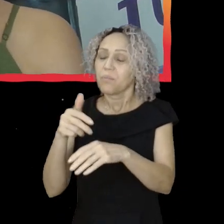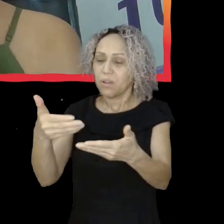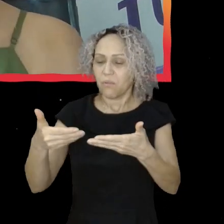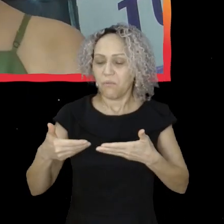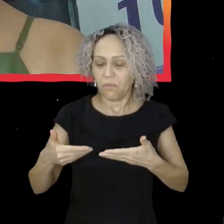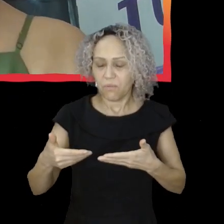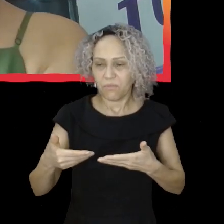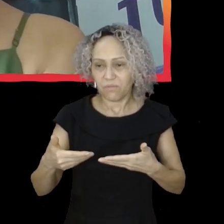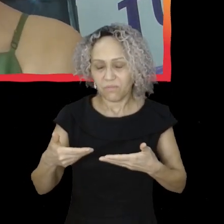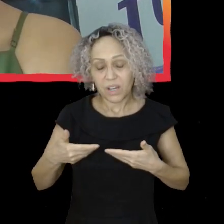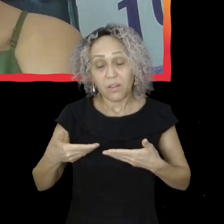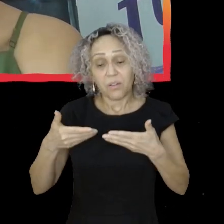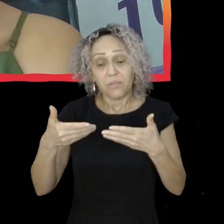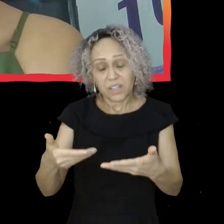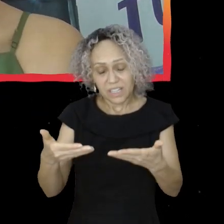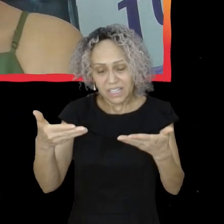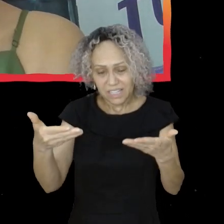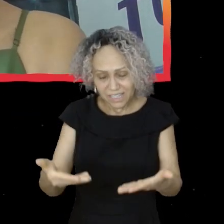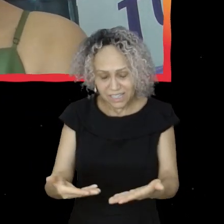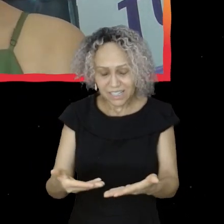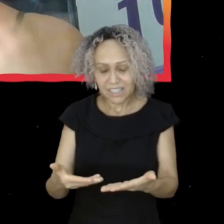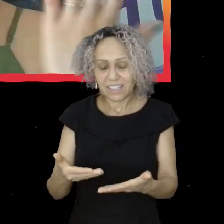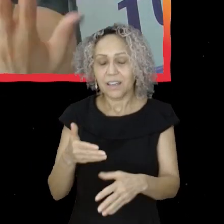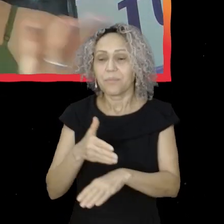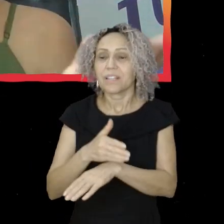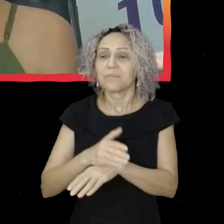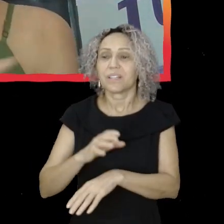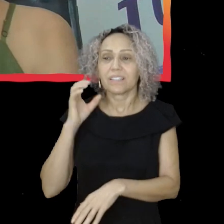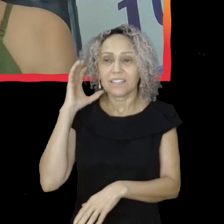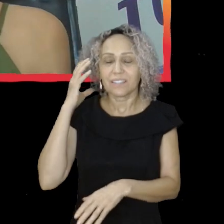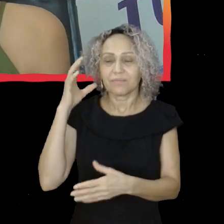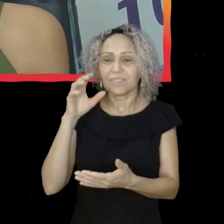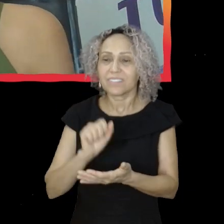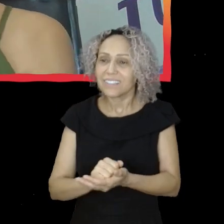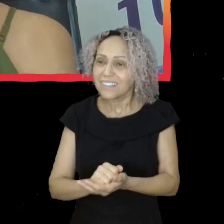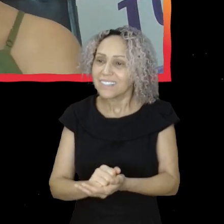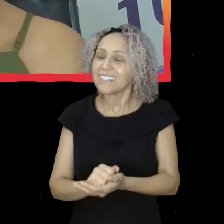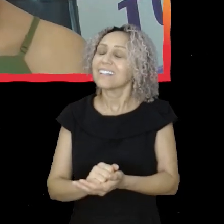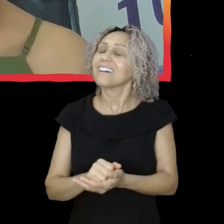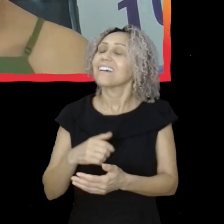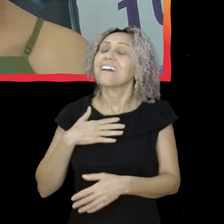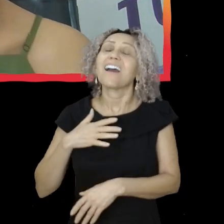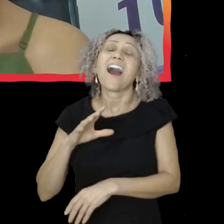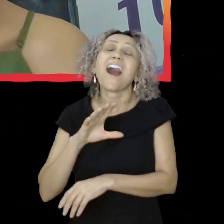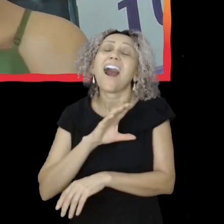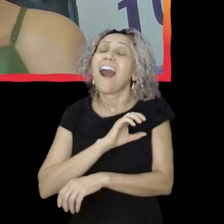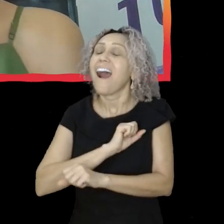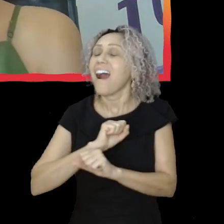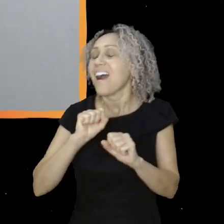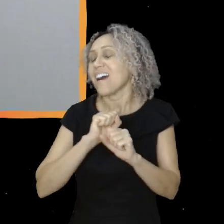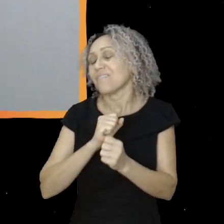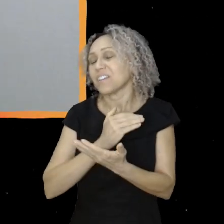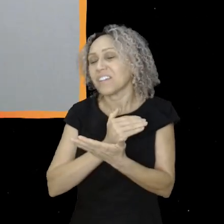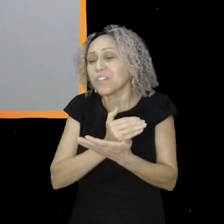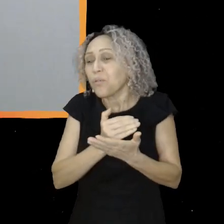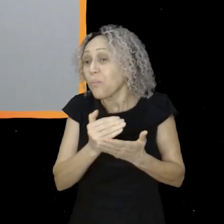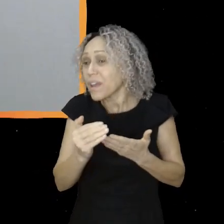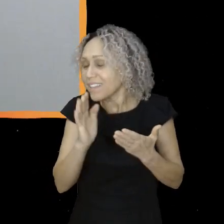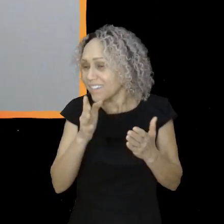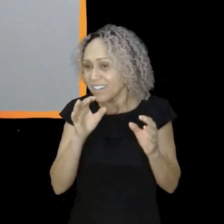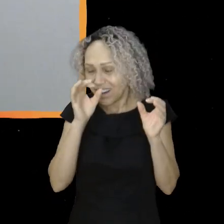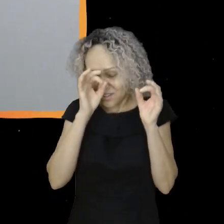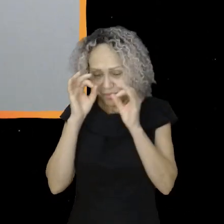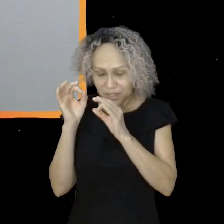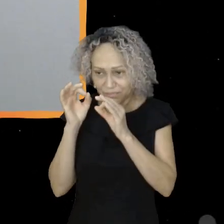uma honra enorme estar aqui participando desse podcast. Da pagininha que eu amo e acompanho desde o começo. Pra começar a nossa